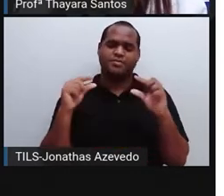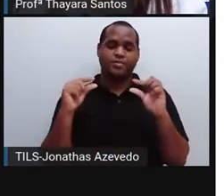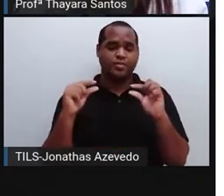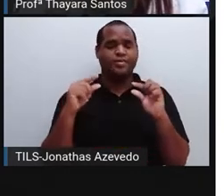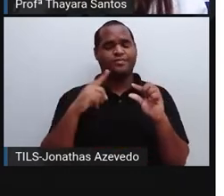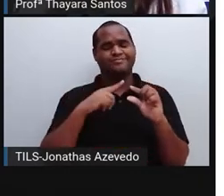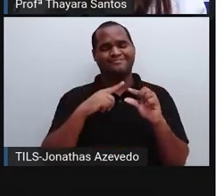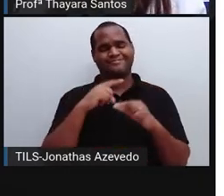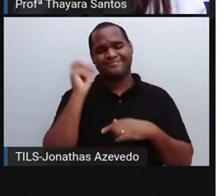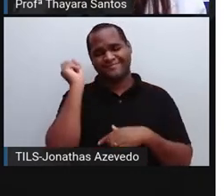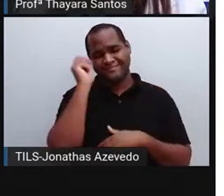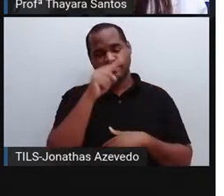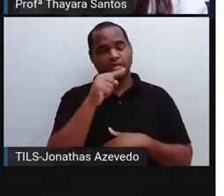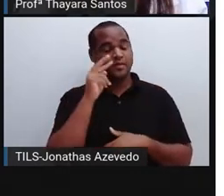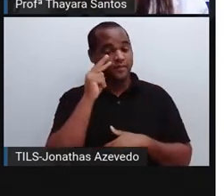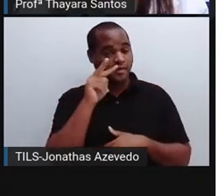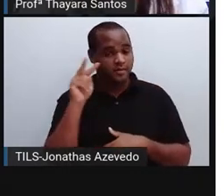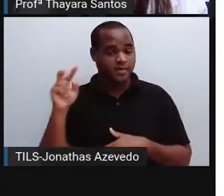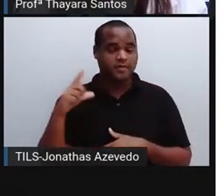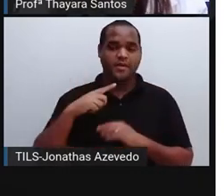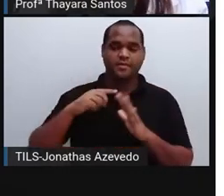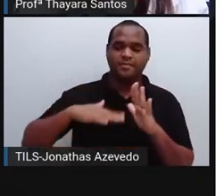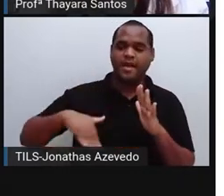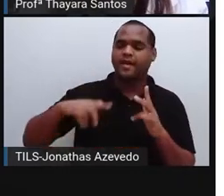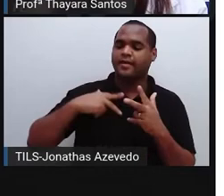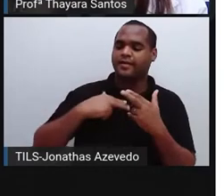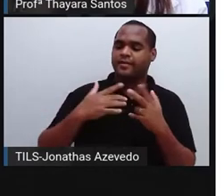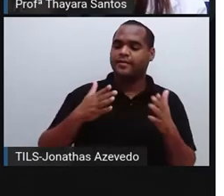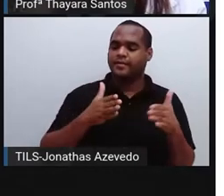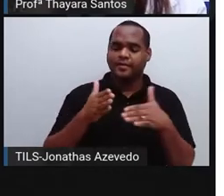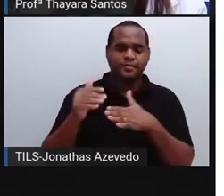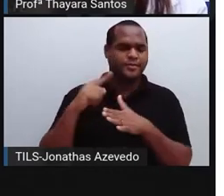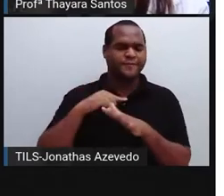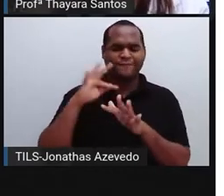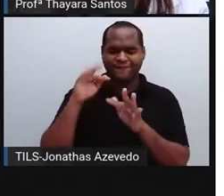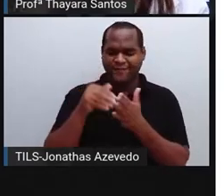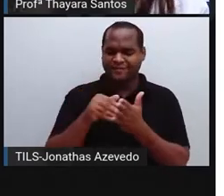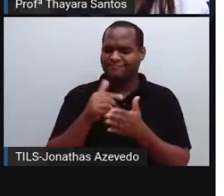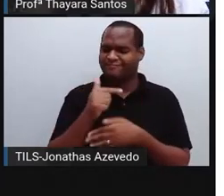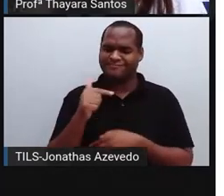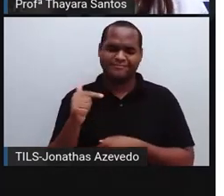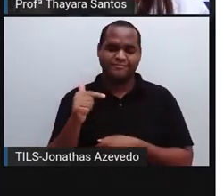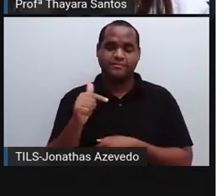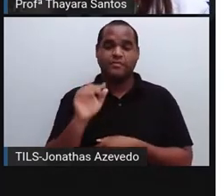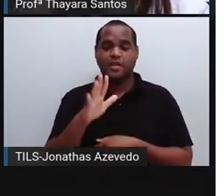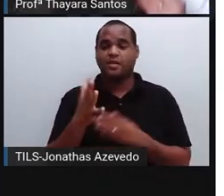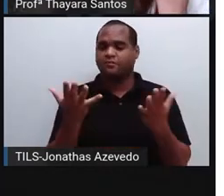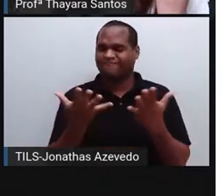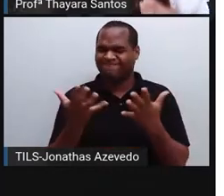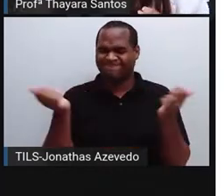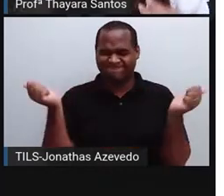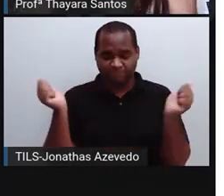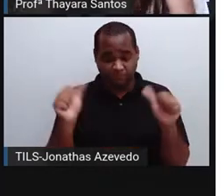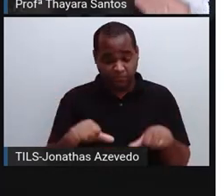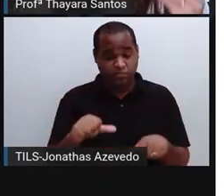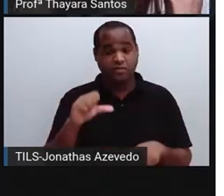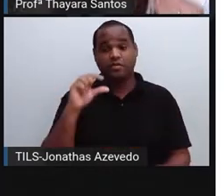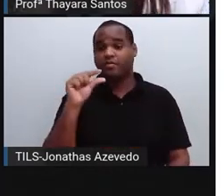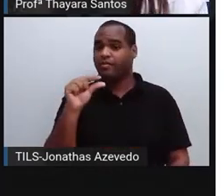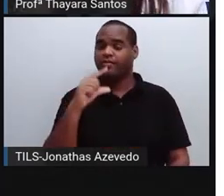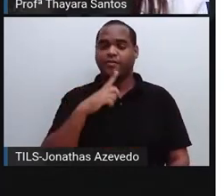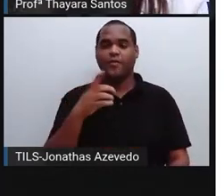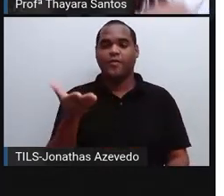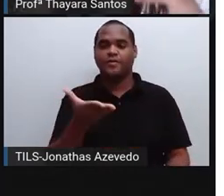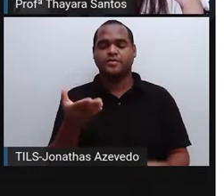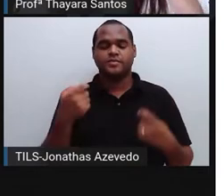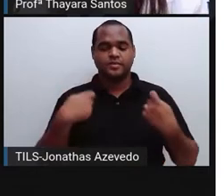A gente olha muitas vezes para o mar, olha para os rios, pensa que ele não tem fim. Mas isso é muito pouco diante do que